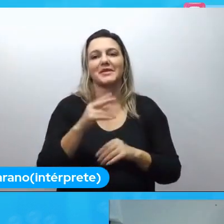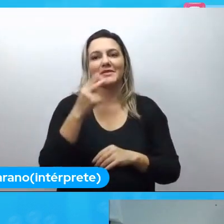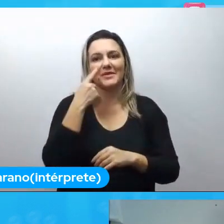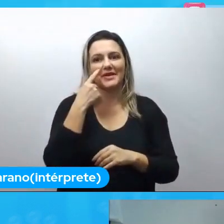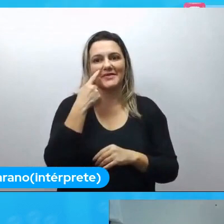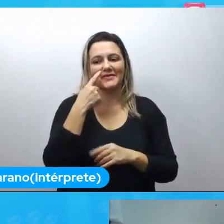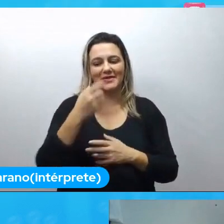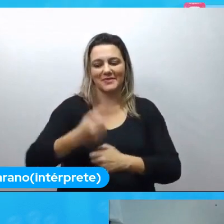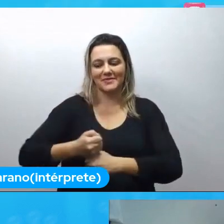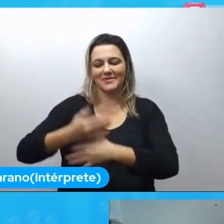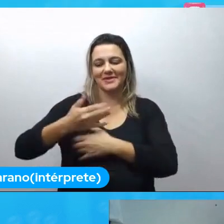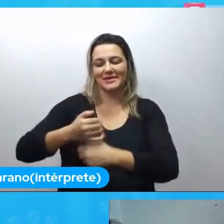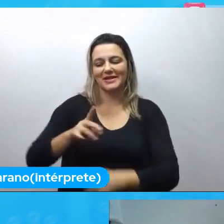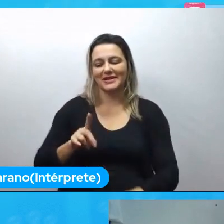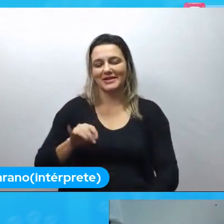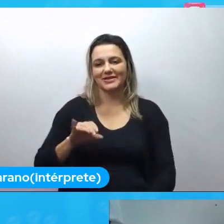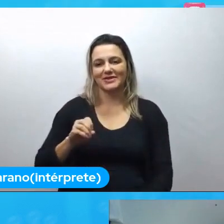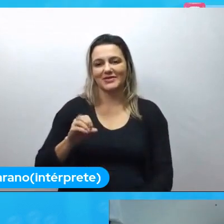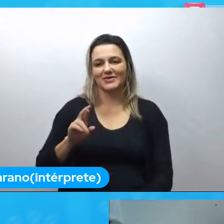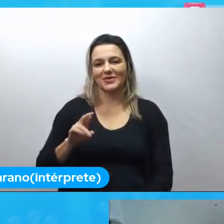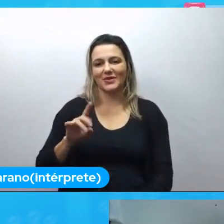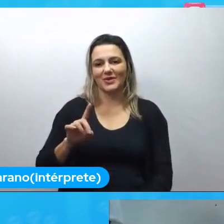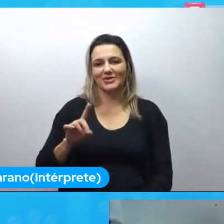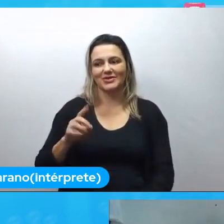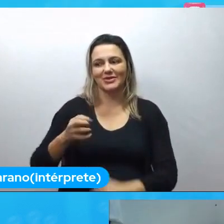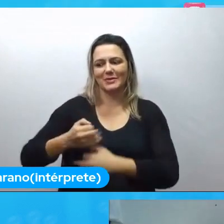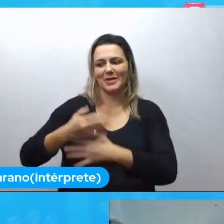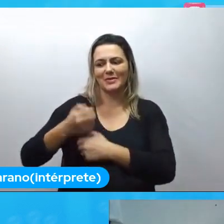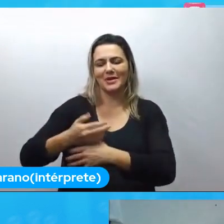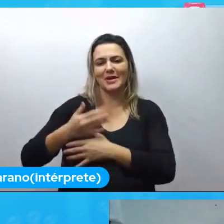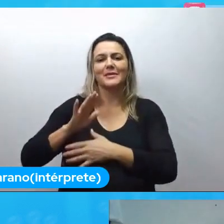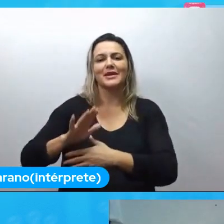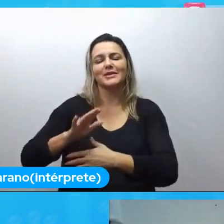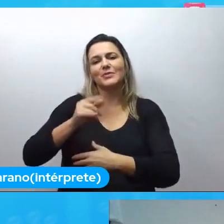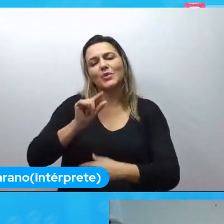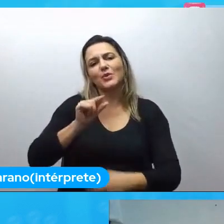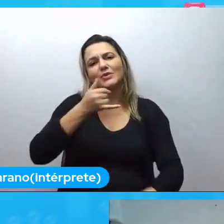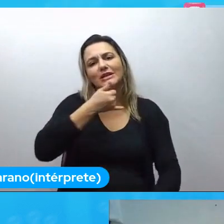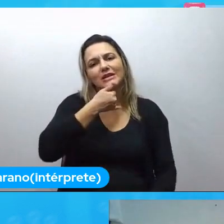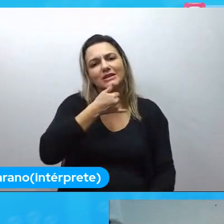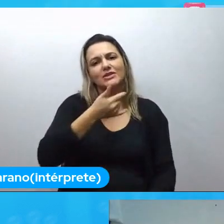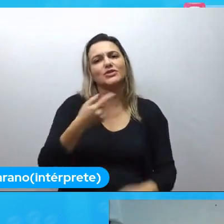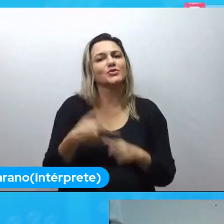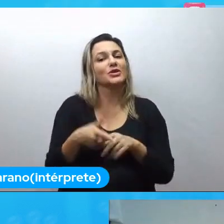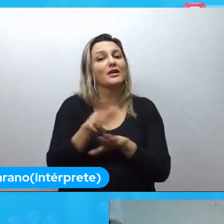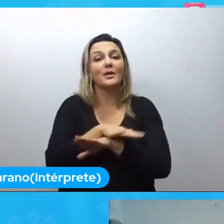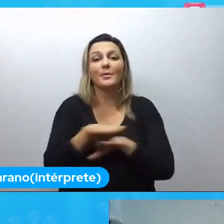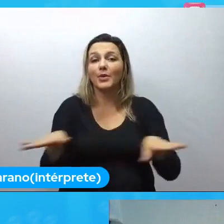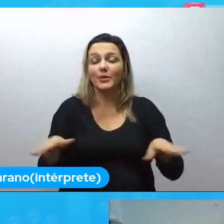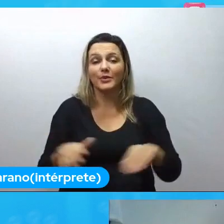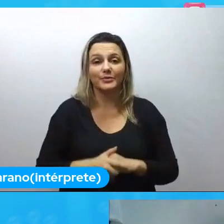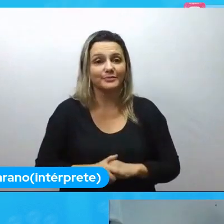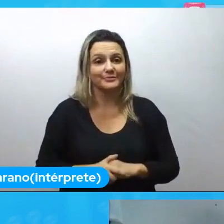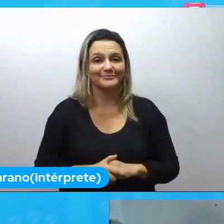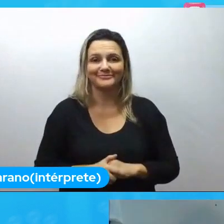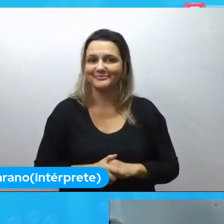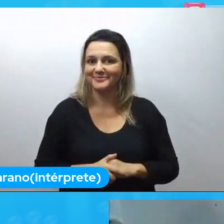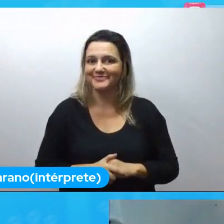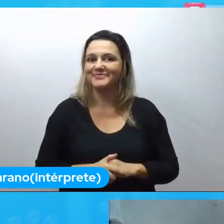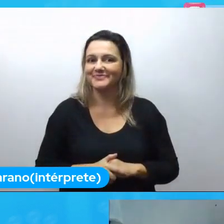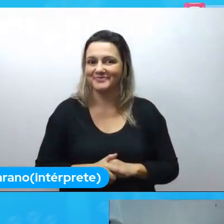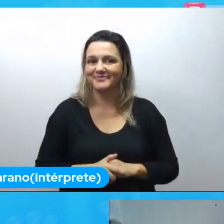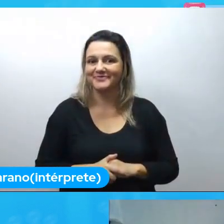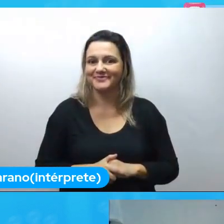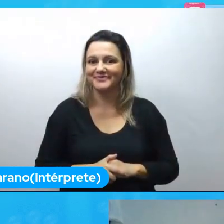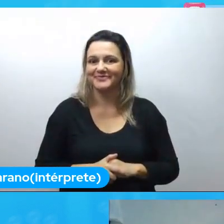o discórdia está um pouco ensandecido e triste muito triste porque acabou a gente estava pronto aqui até